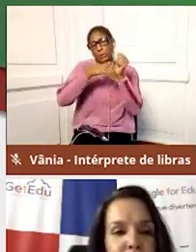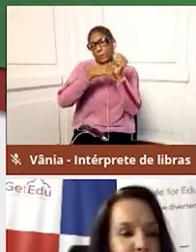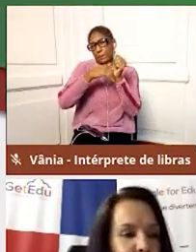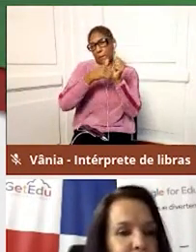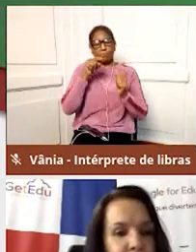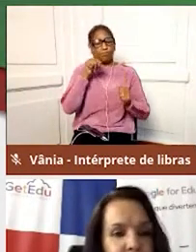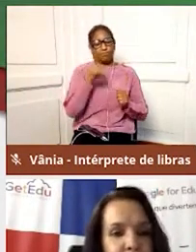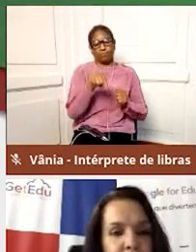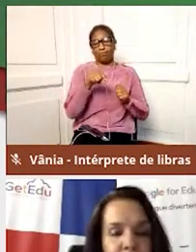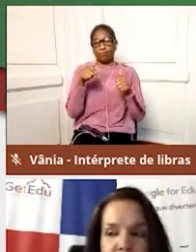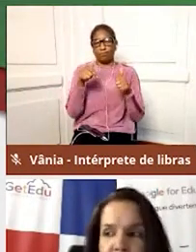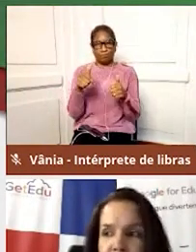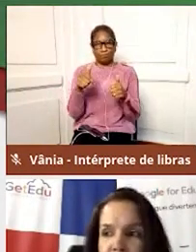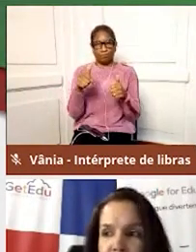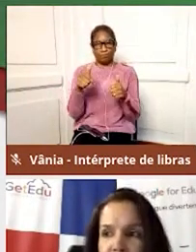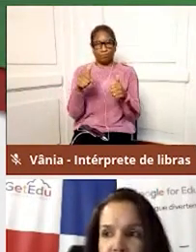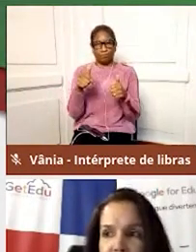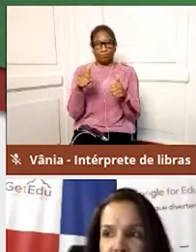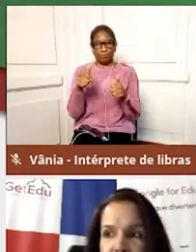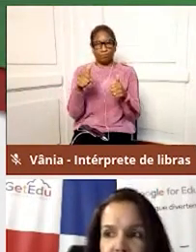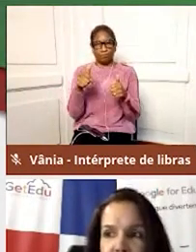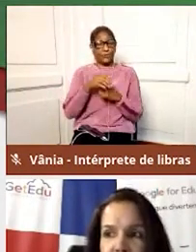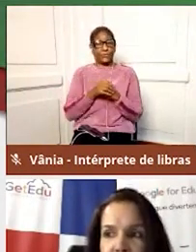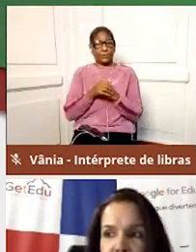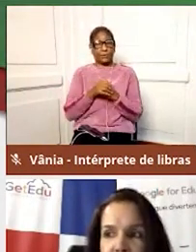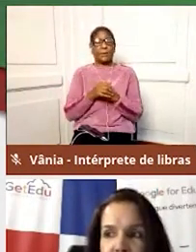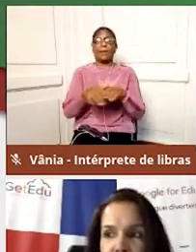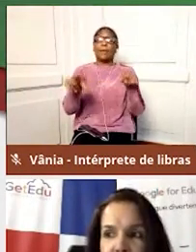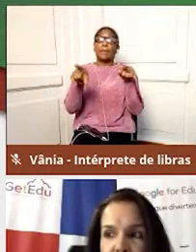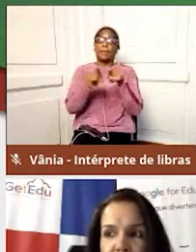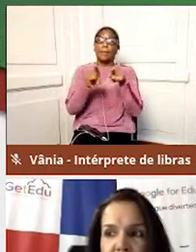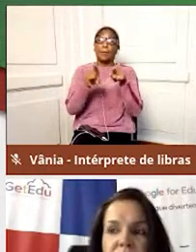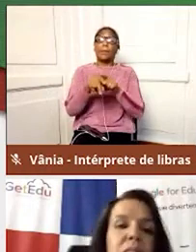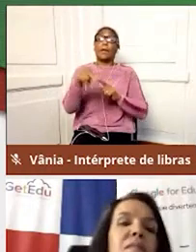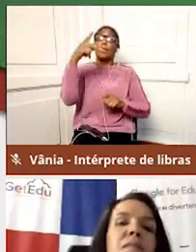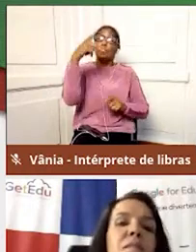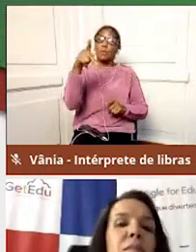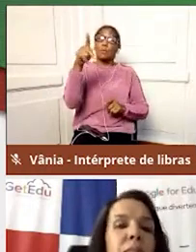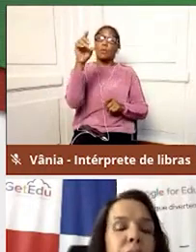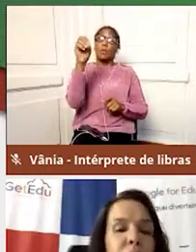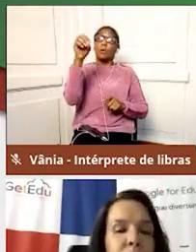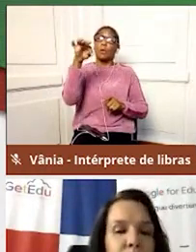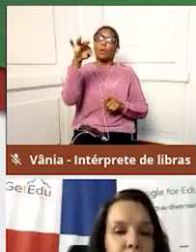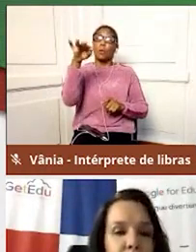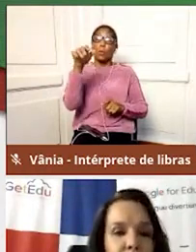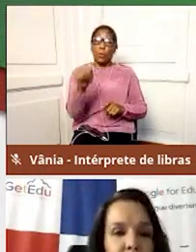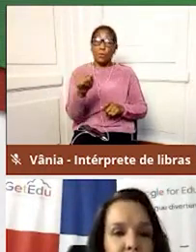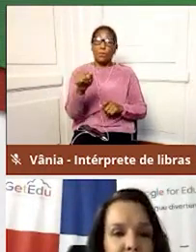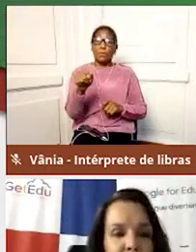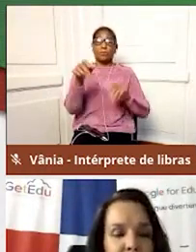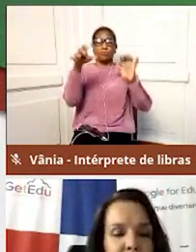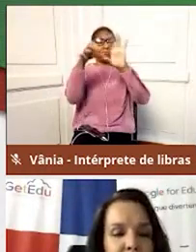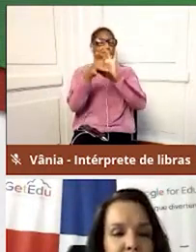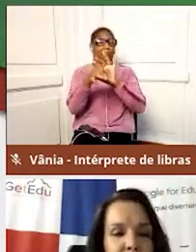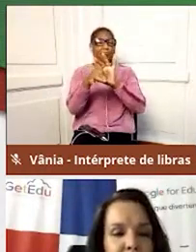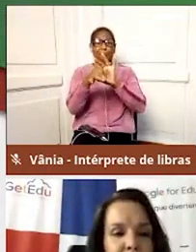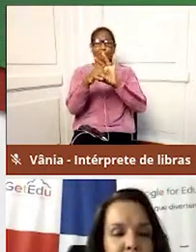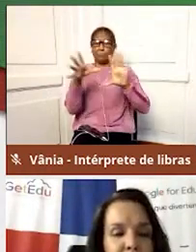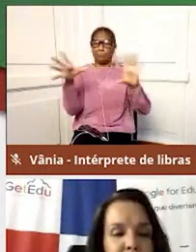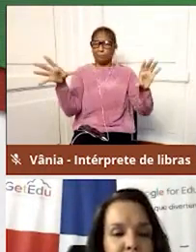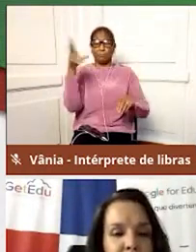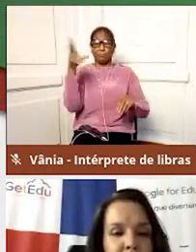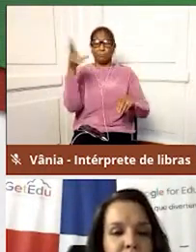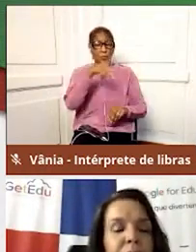e é bem importante também a gente colocar que essa conta, primeiro, ela é uma conta ilimitada, então, para professores e